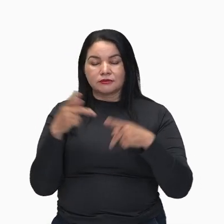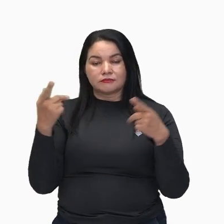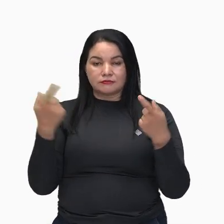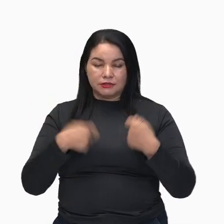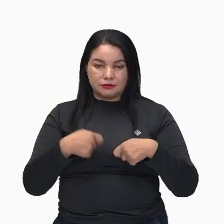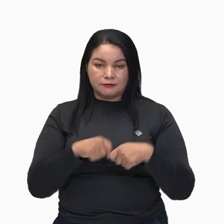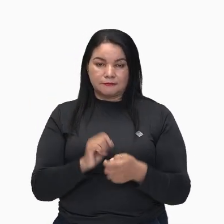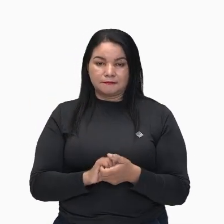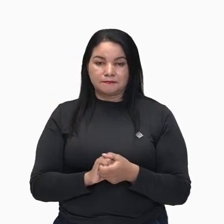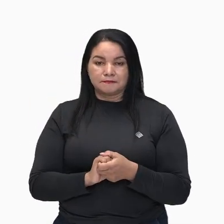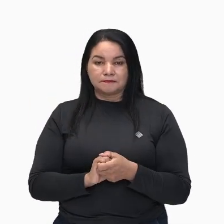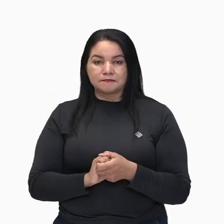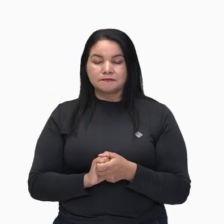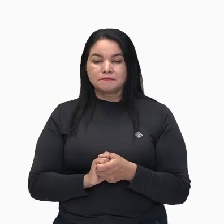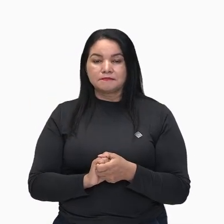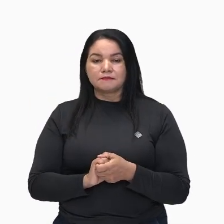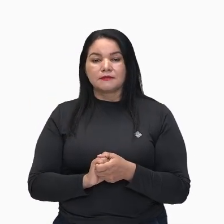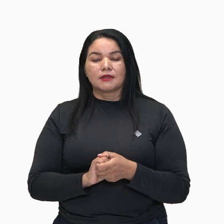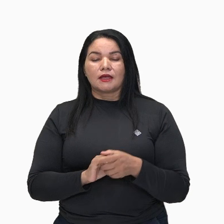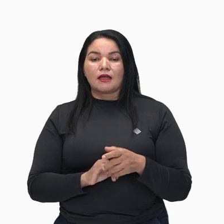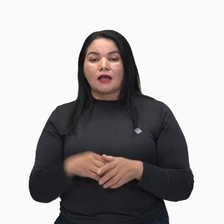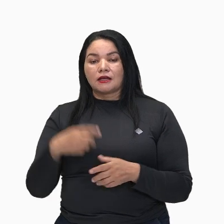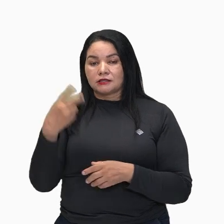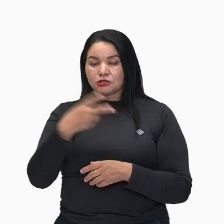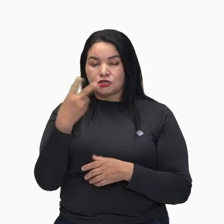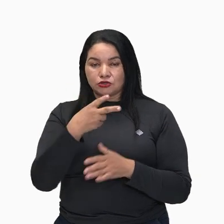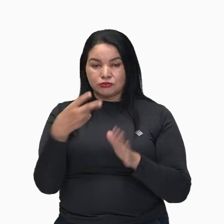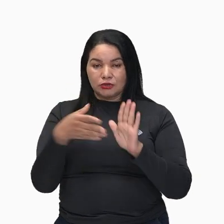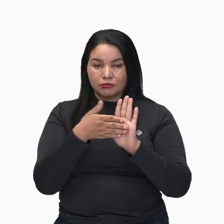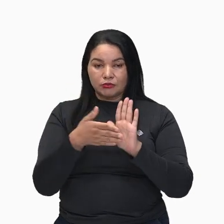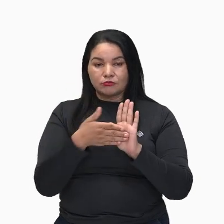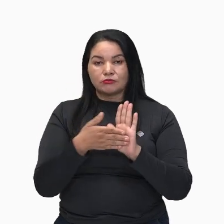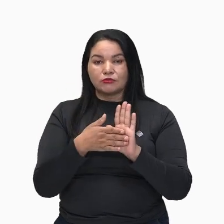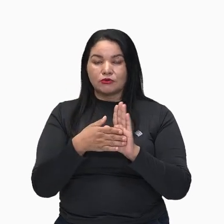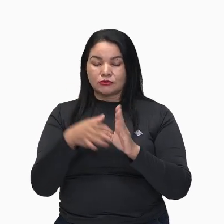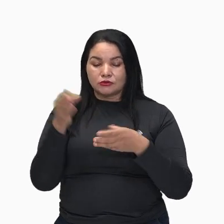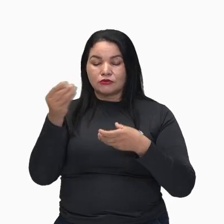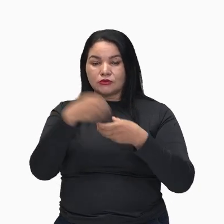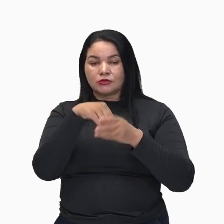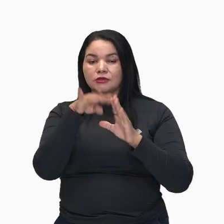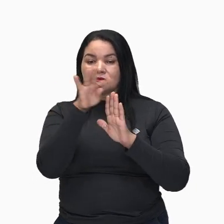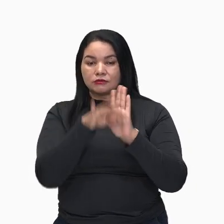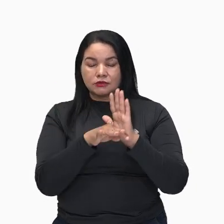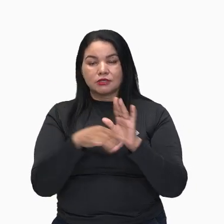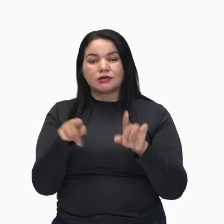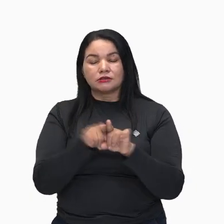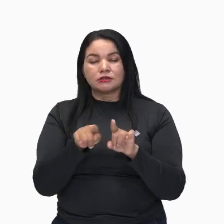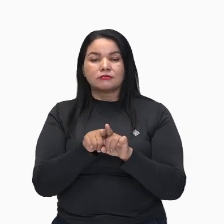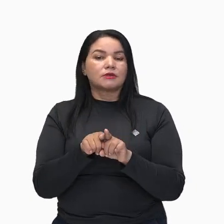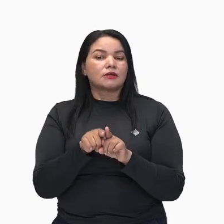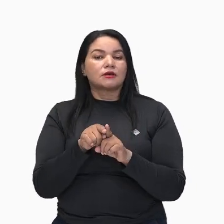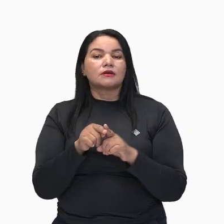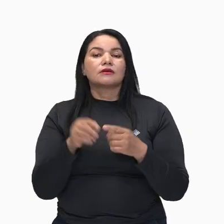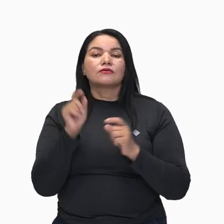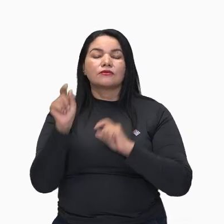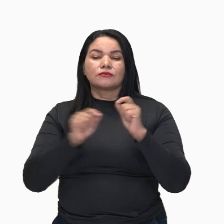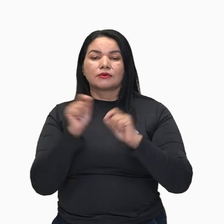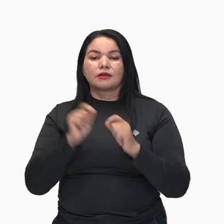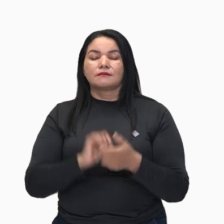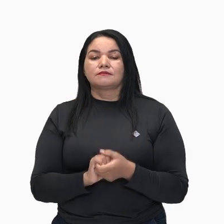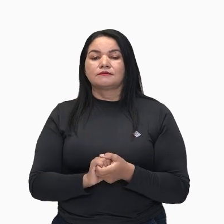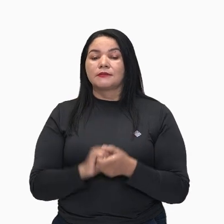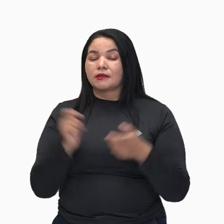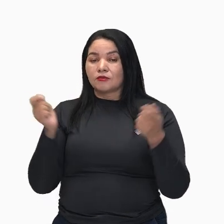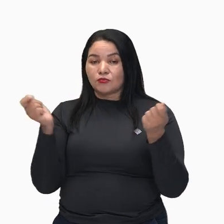a segunda proposta que também foi colocada lá na proposta de intervenção. Olha só, o que é possível fazer para